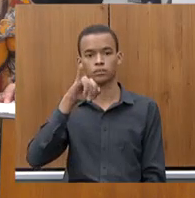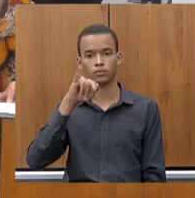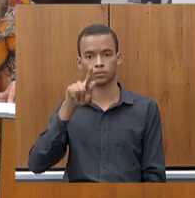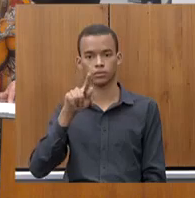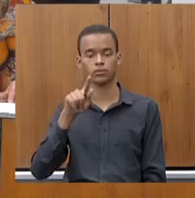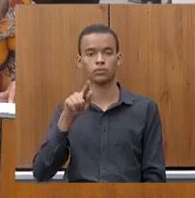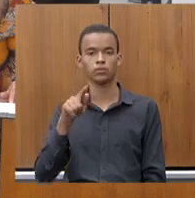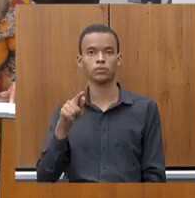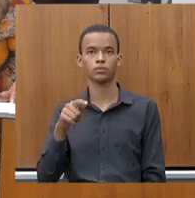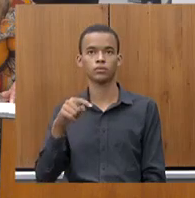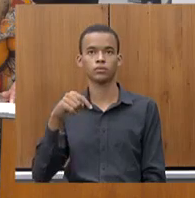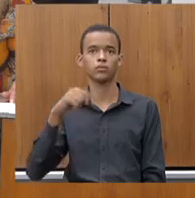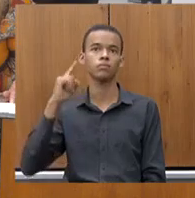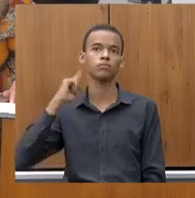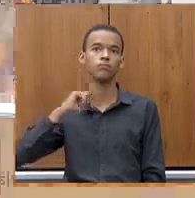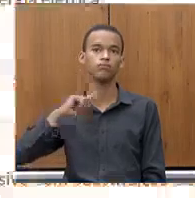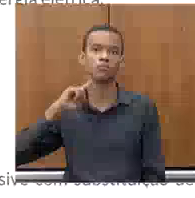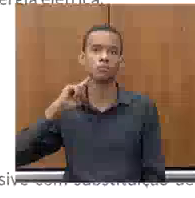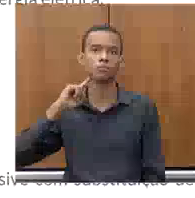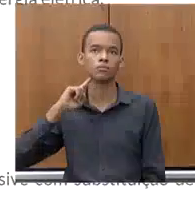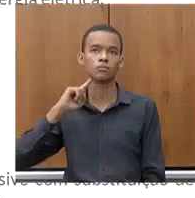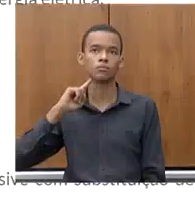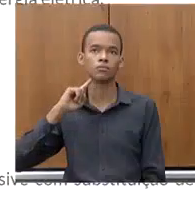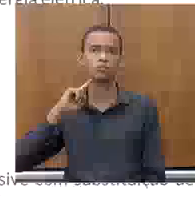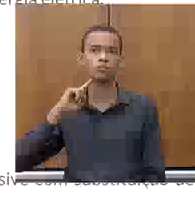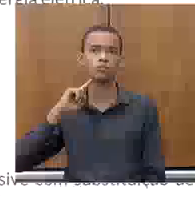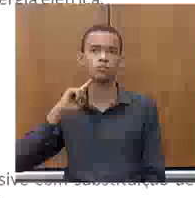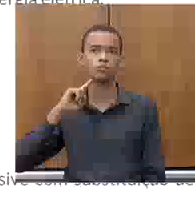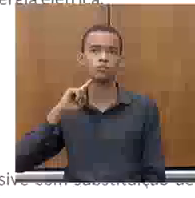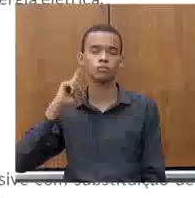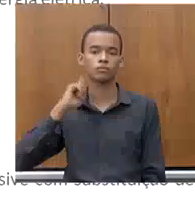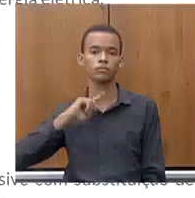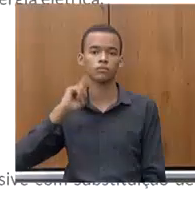Bom, Minas Trifásico, a gente